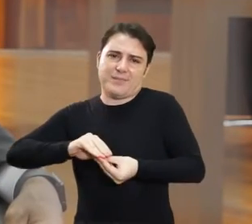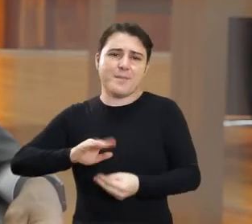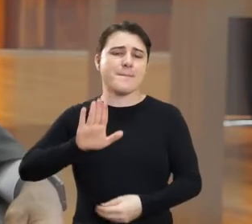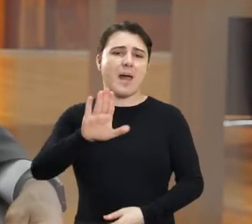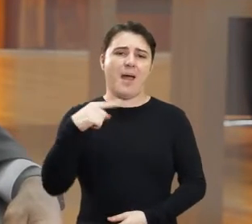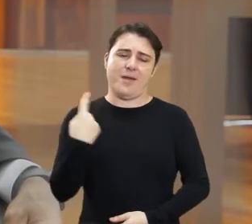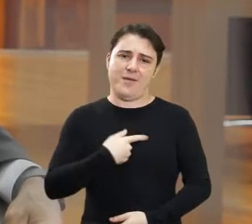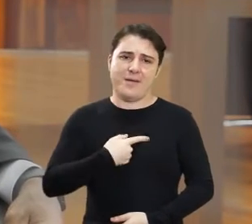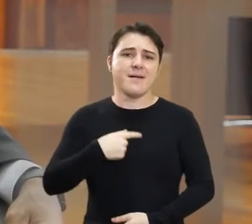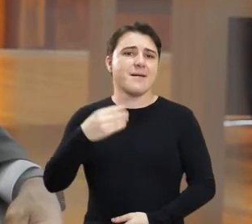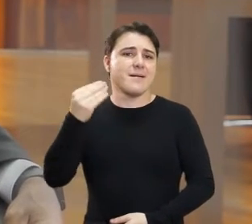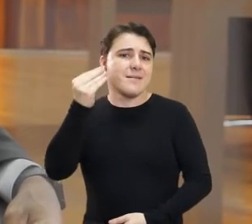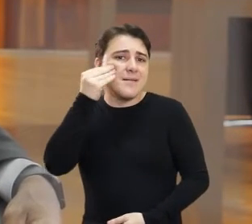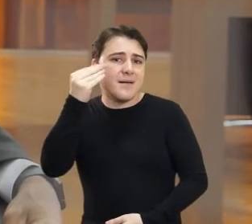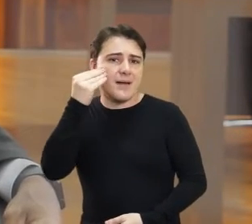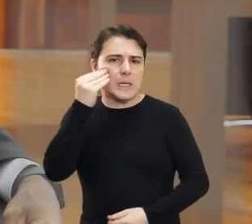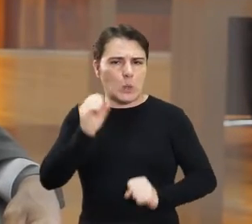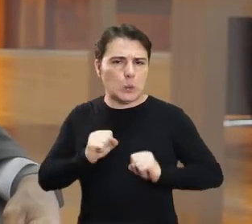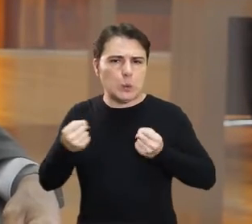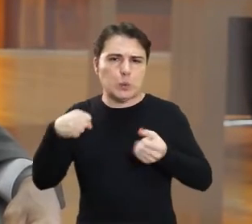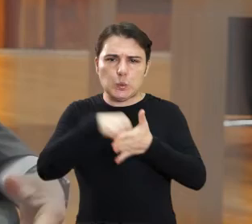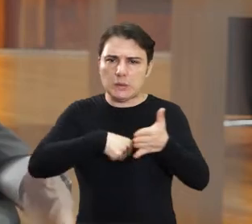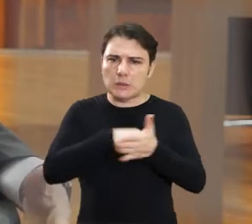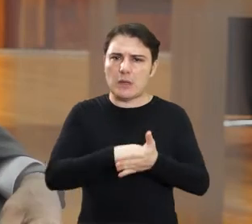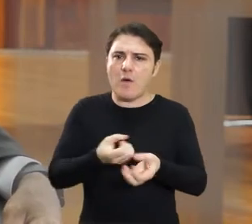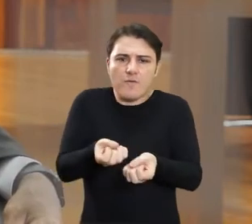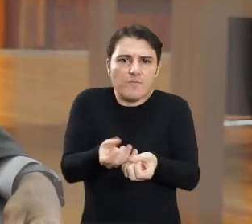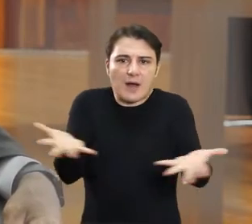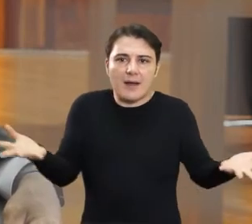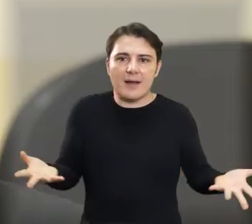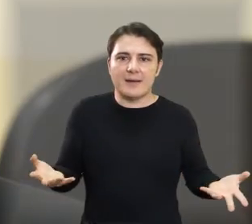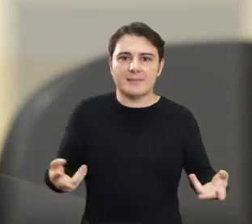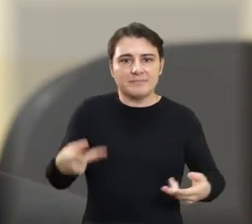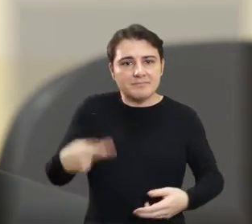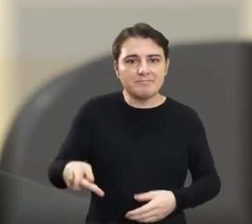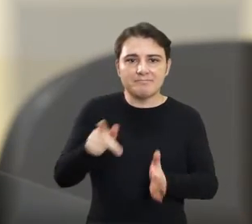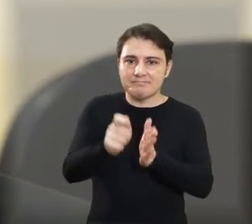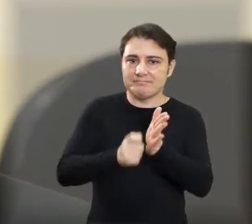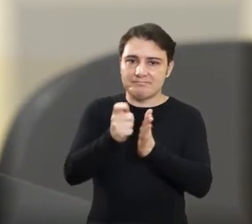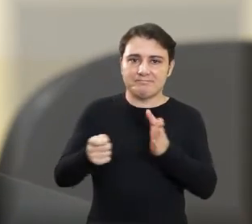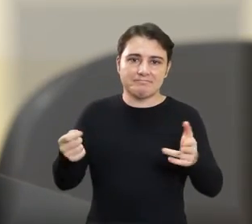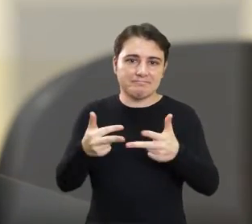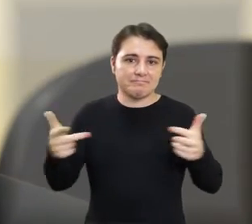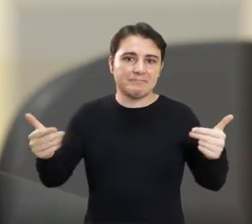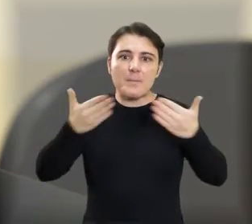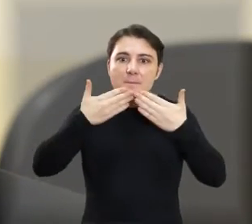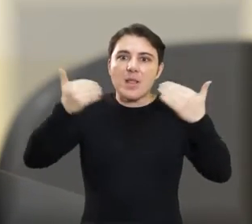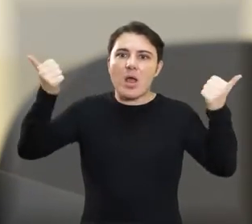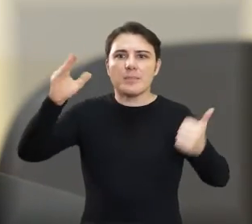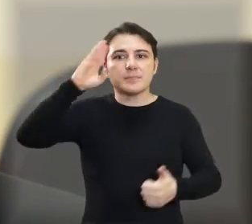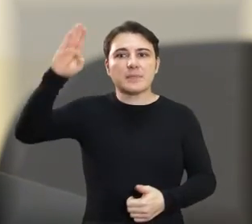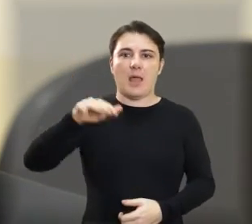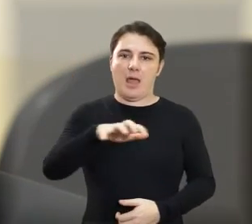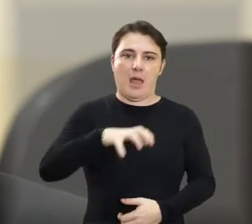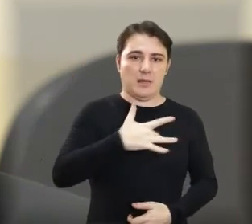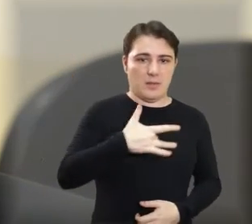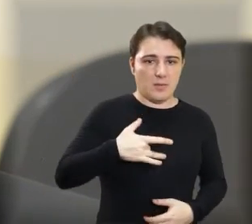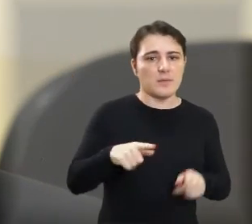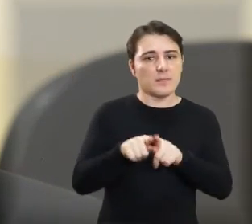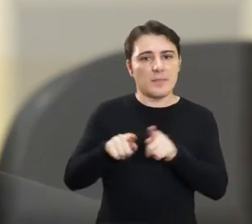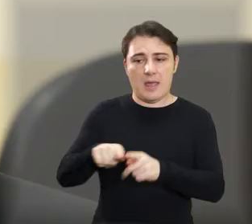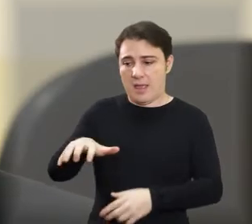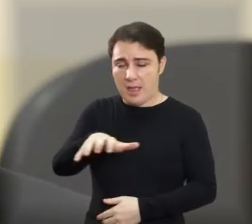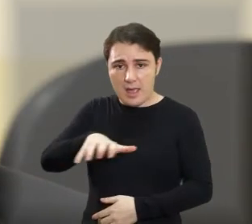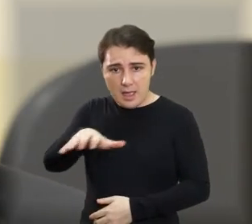disso. Mas nós iremos procurar, lutar com todas as forças para trazer o melhor para Araraquara. Principalmente na